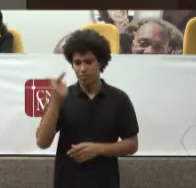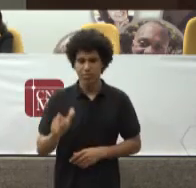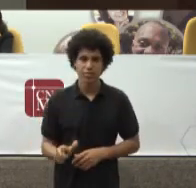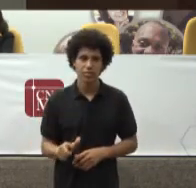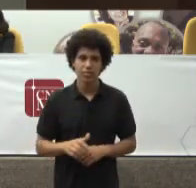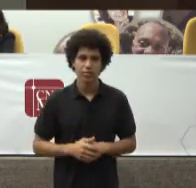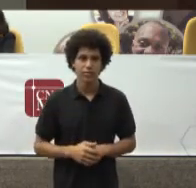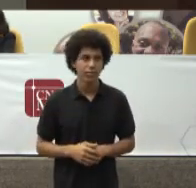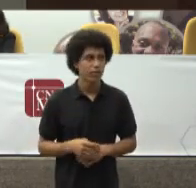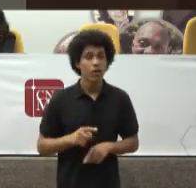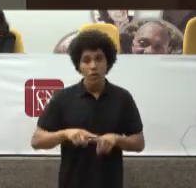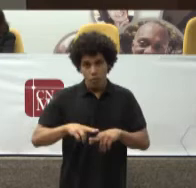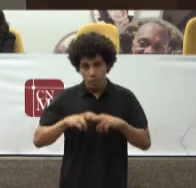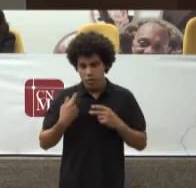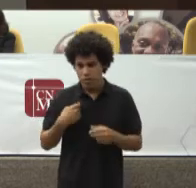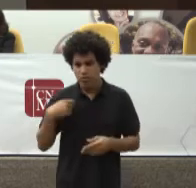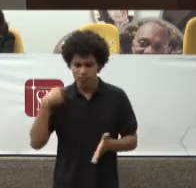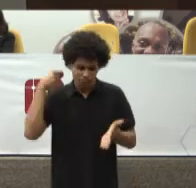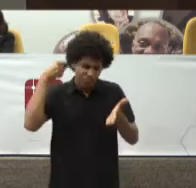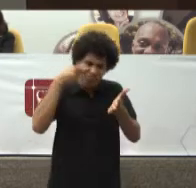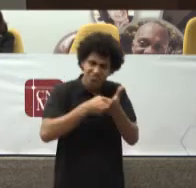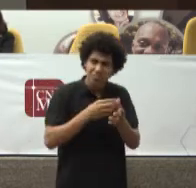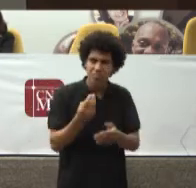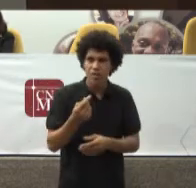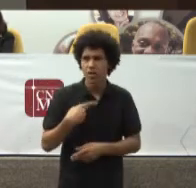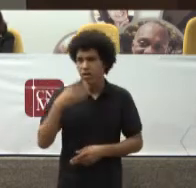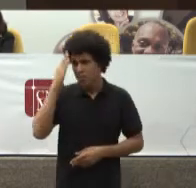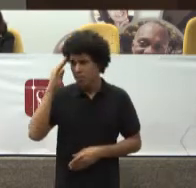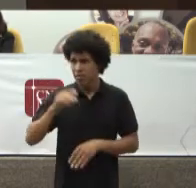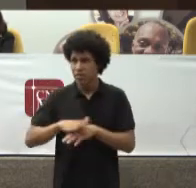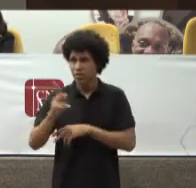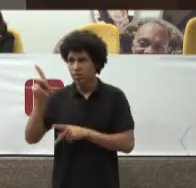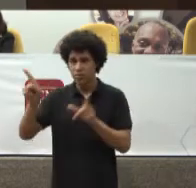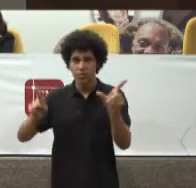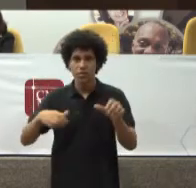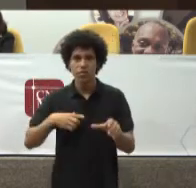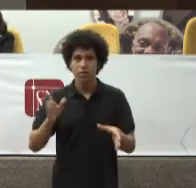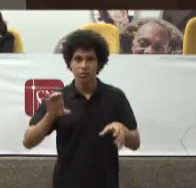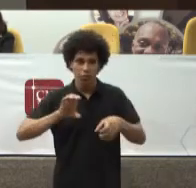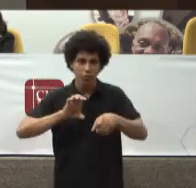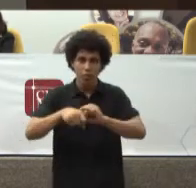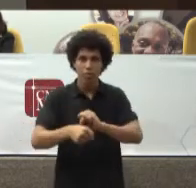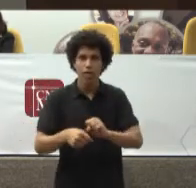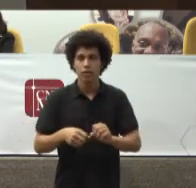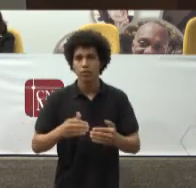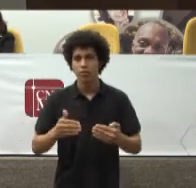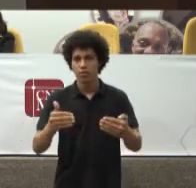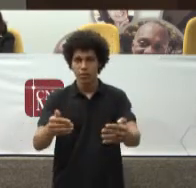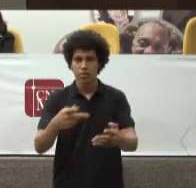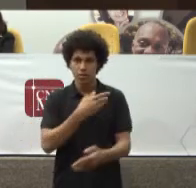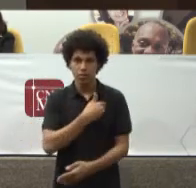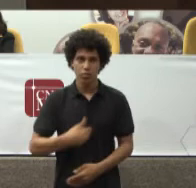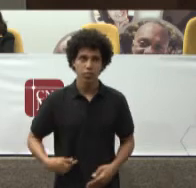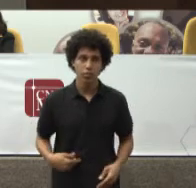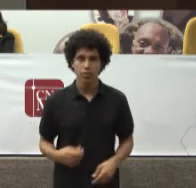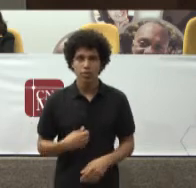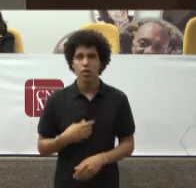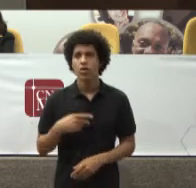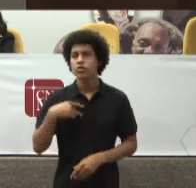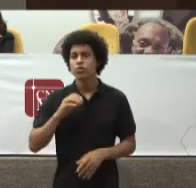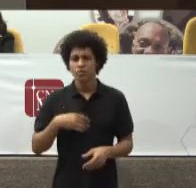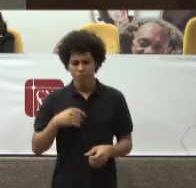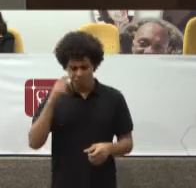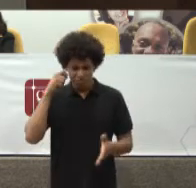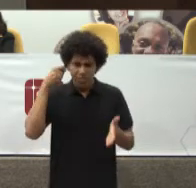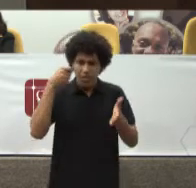bastante Enfático Aqui acredito Que boa parte Da plateia Seja formada Por membros Do ministério público Eu sou bastante Enfático Sobre o papel De atuação